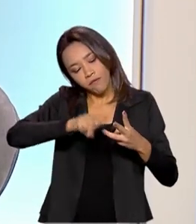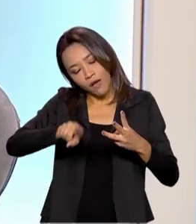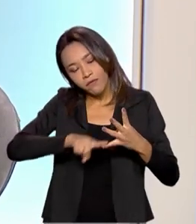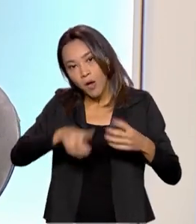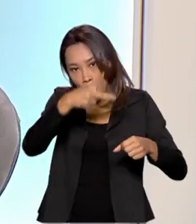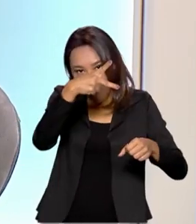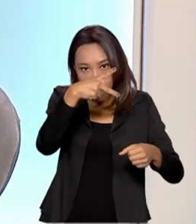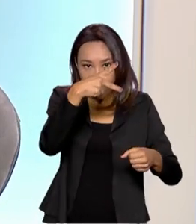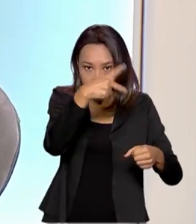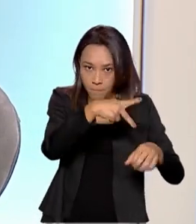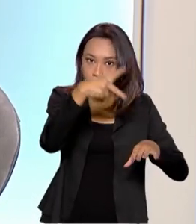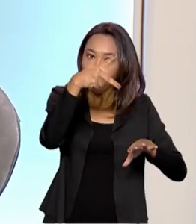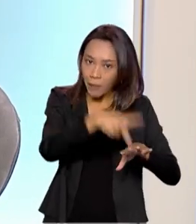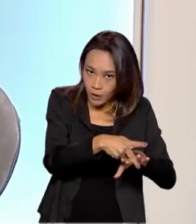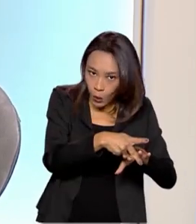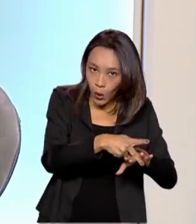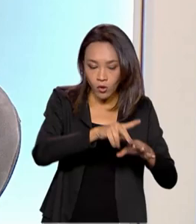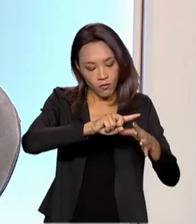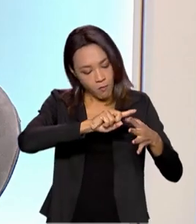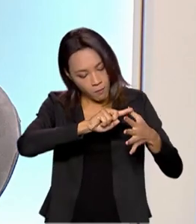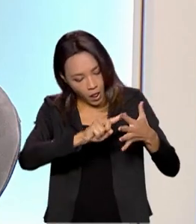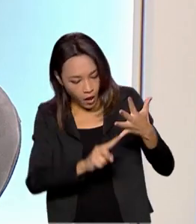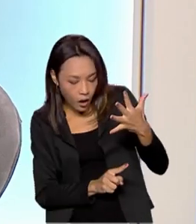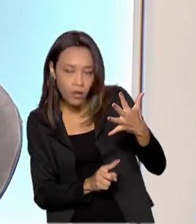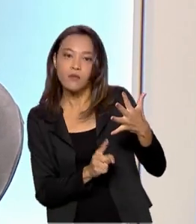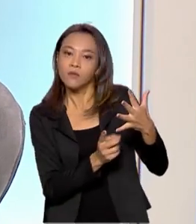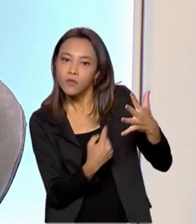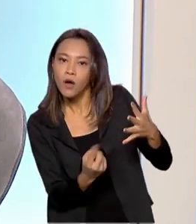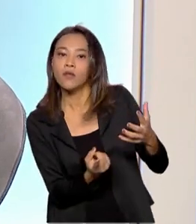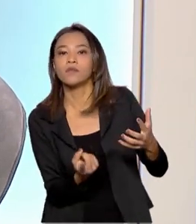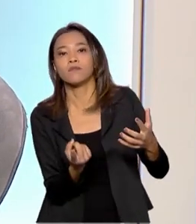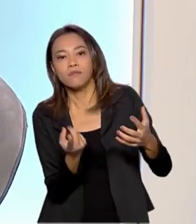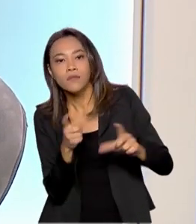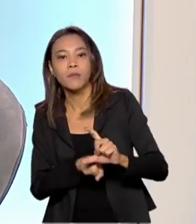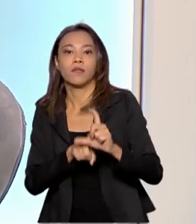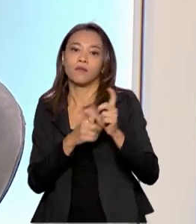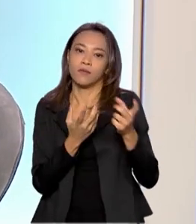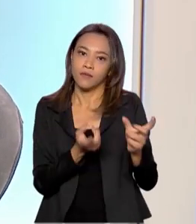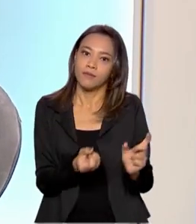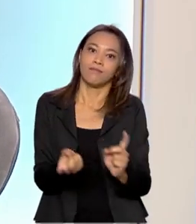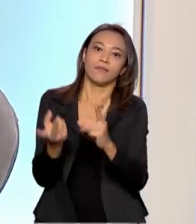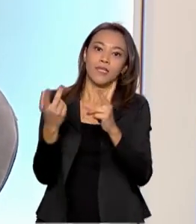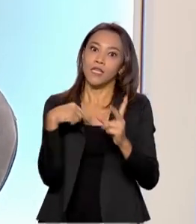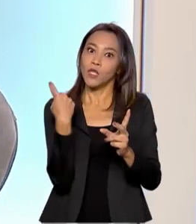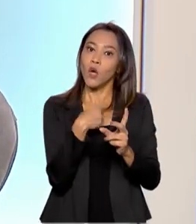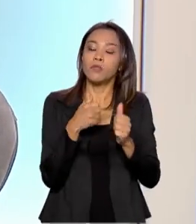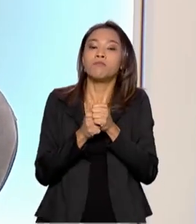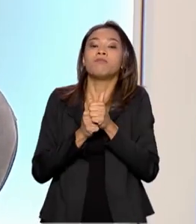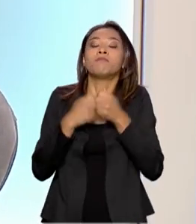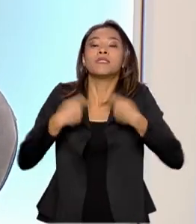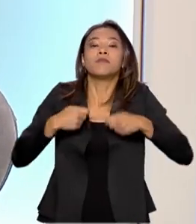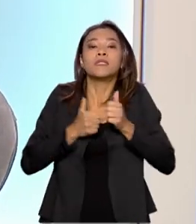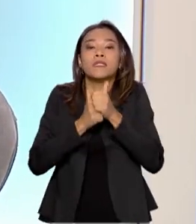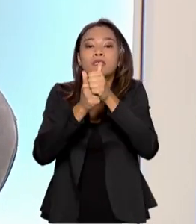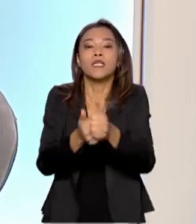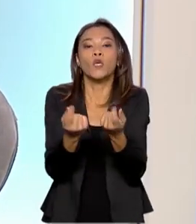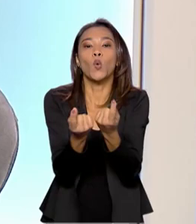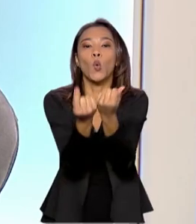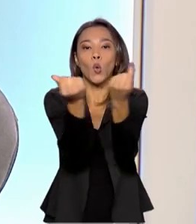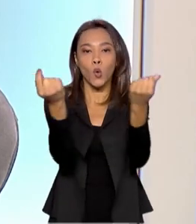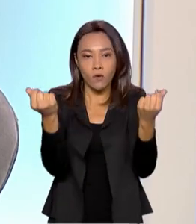Como importador de derivados, eu tenho que praticar um preço que nós chamamos de preço de paridade de